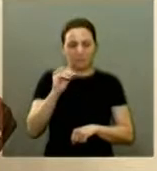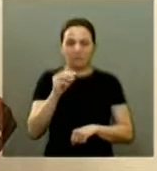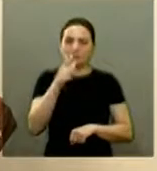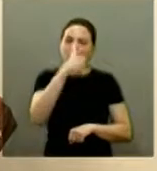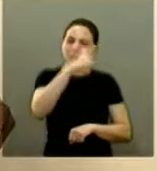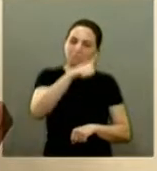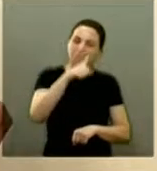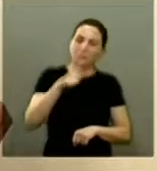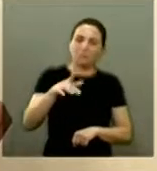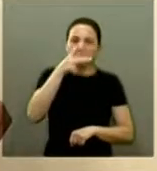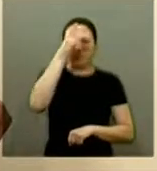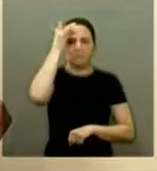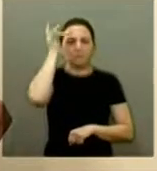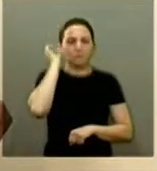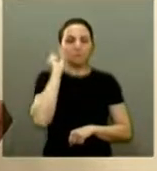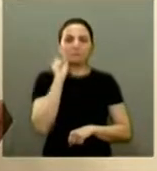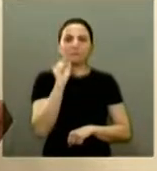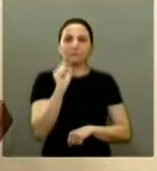pessoas que